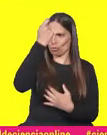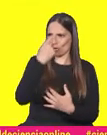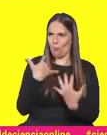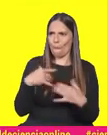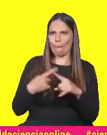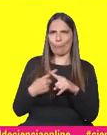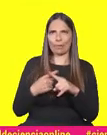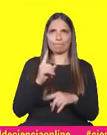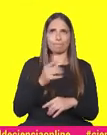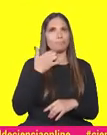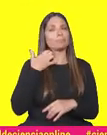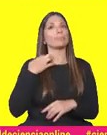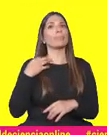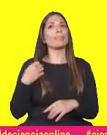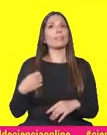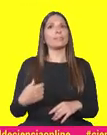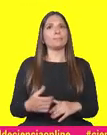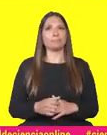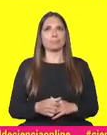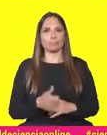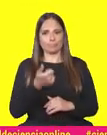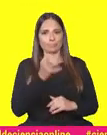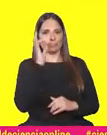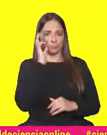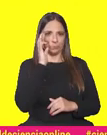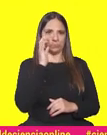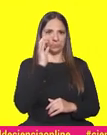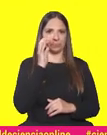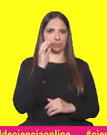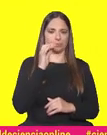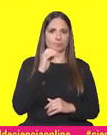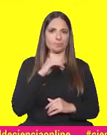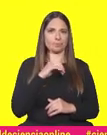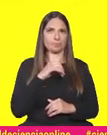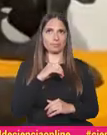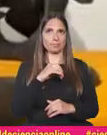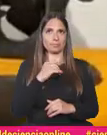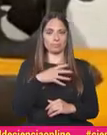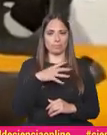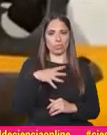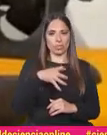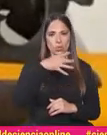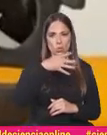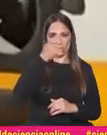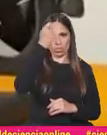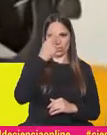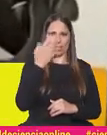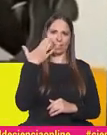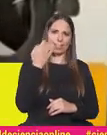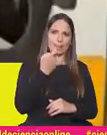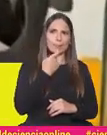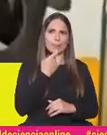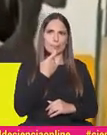é assim, Rui Dias? É sim. Olá, bem-vindo. Boa tarde. Olá, boa Falarmos de uma história que é um pouco tentar perceber